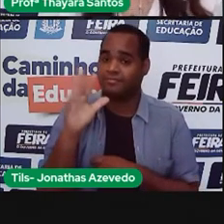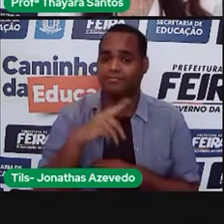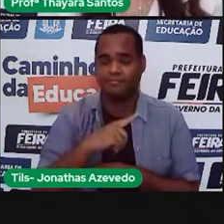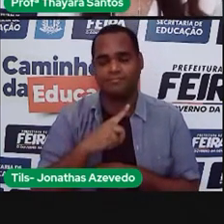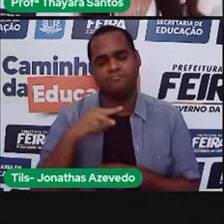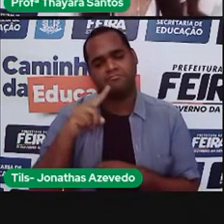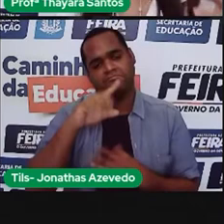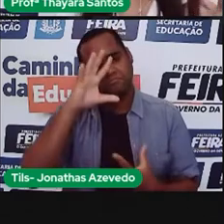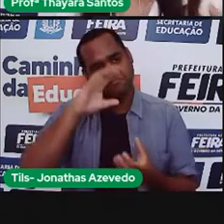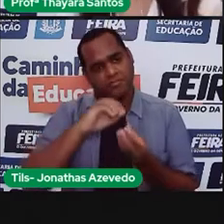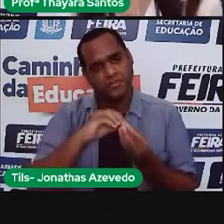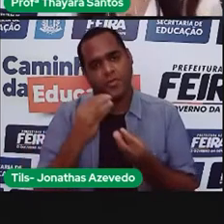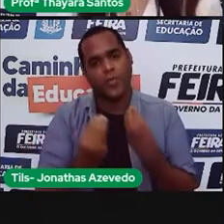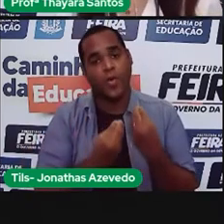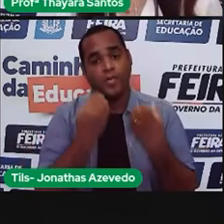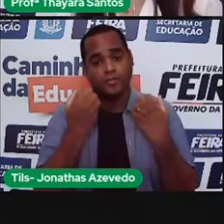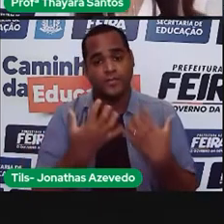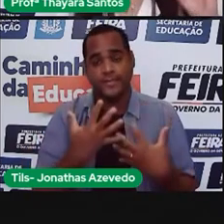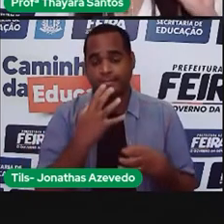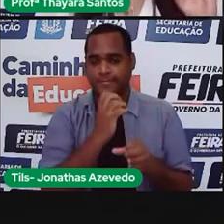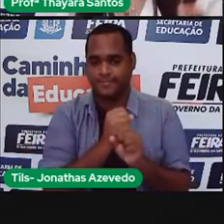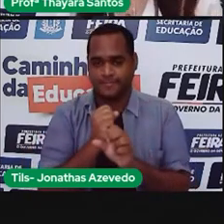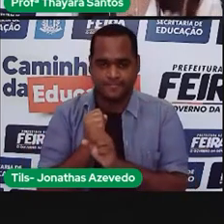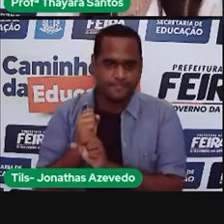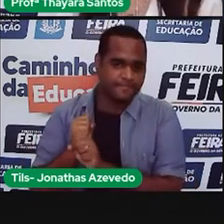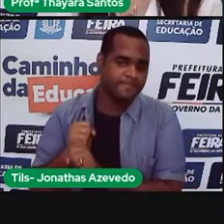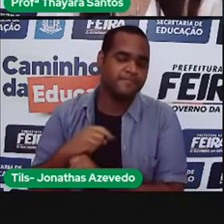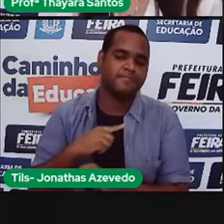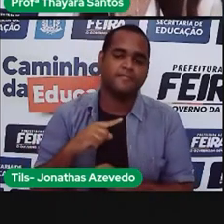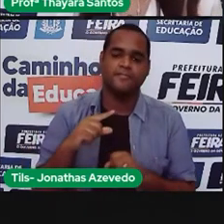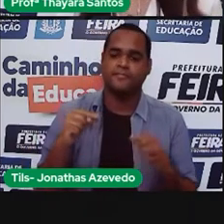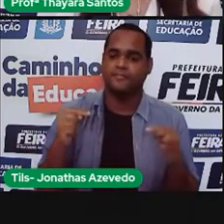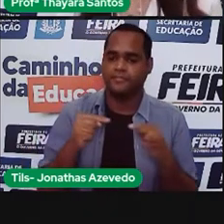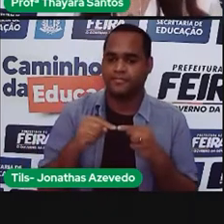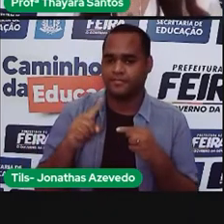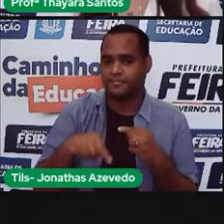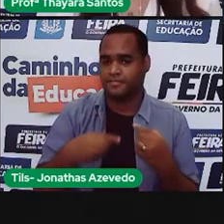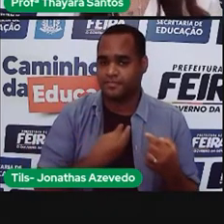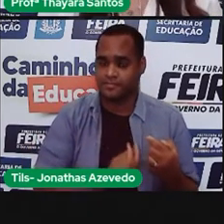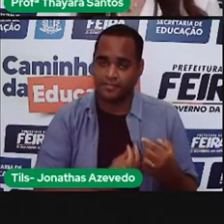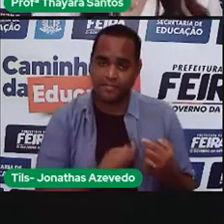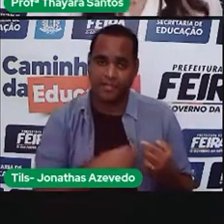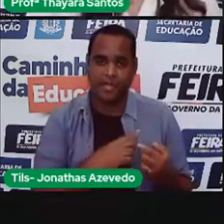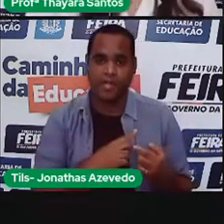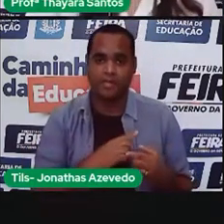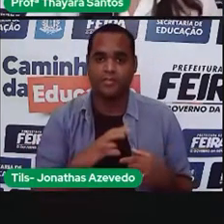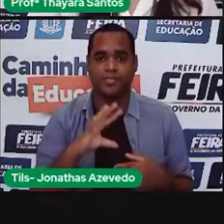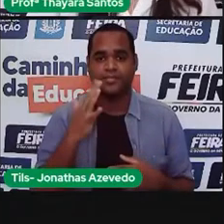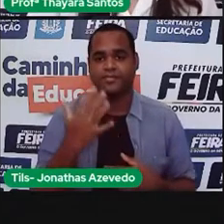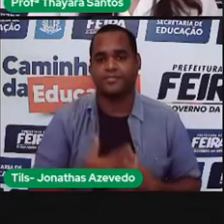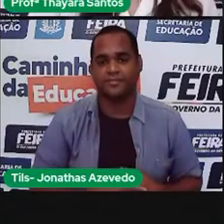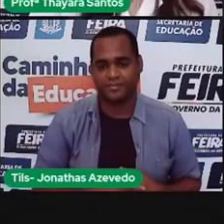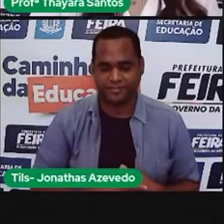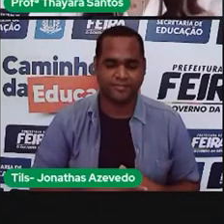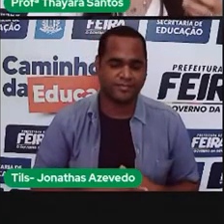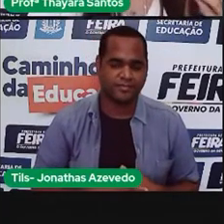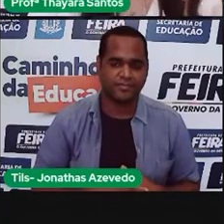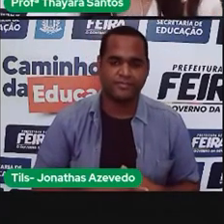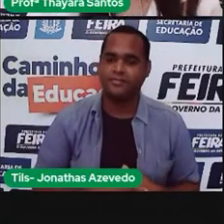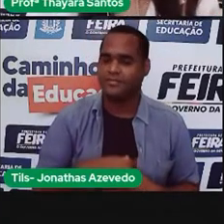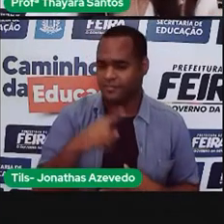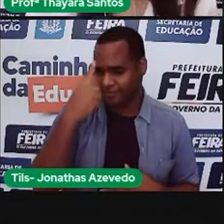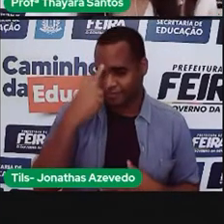para vocês compreenderem como é que isso é calculado. E isso afeta muito a nossa vida, né, gente? Então, vocês